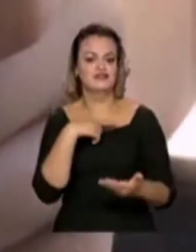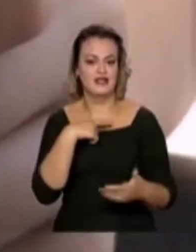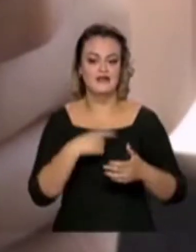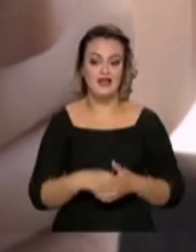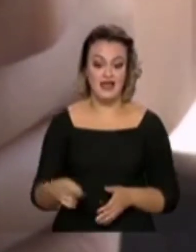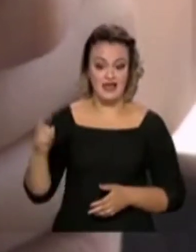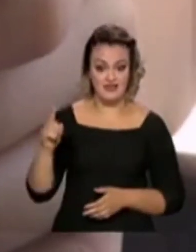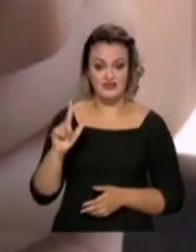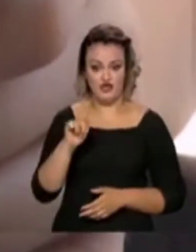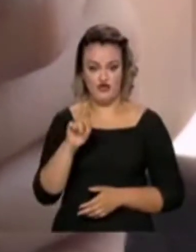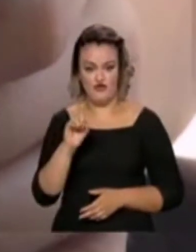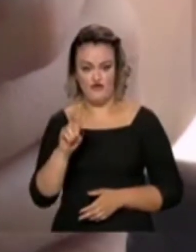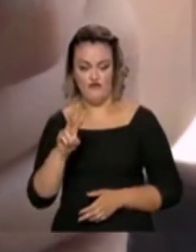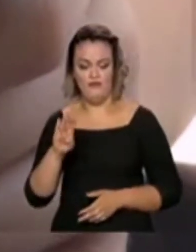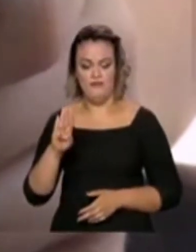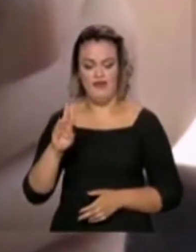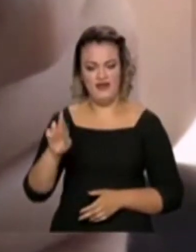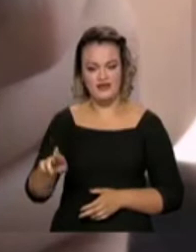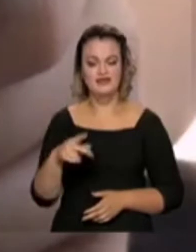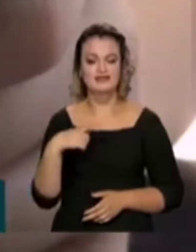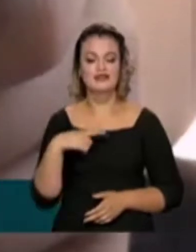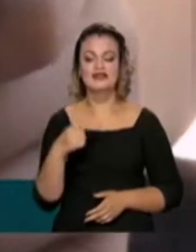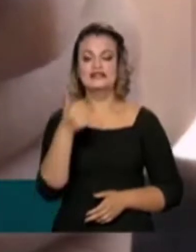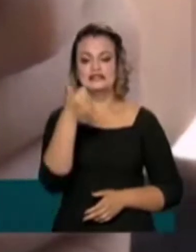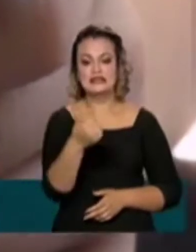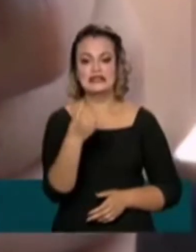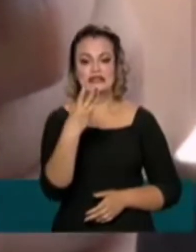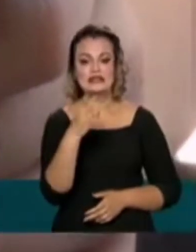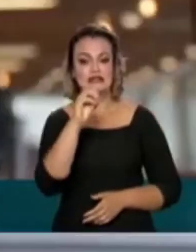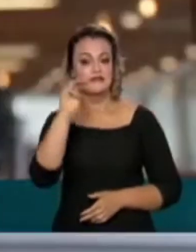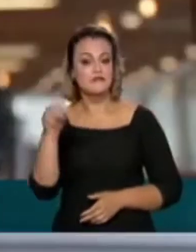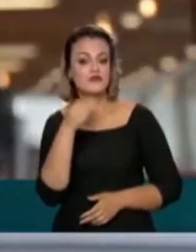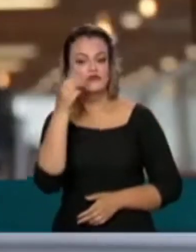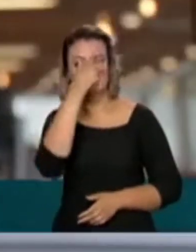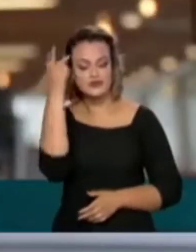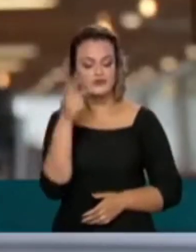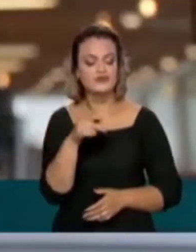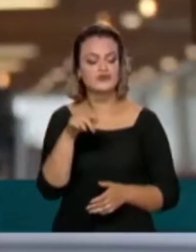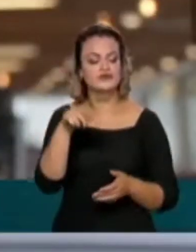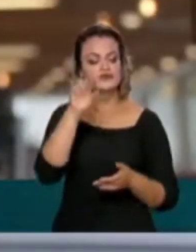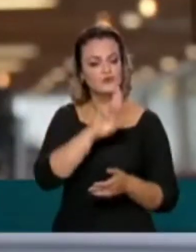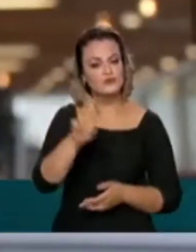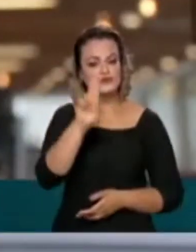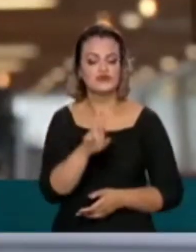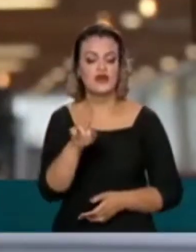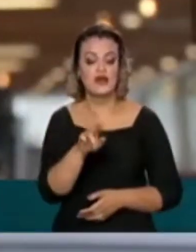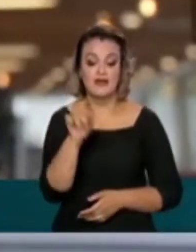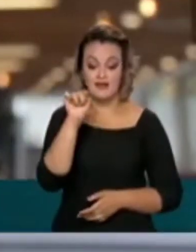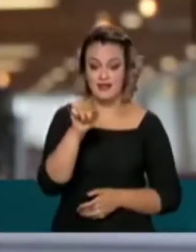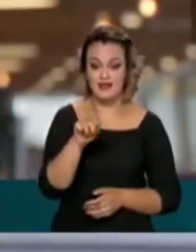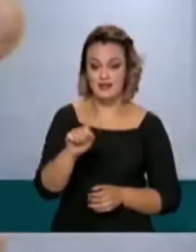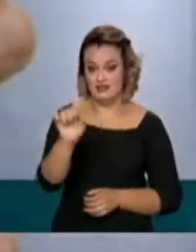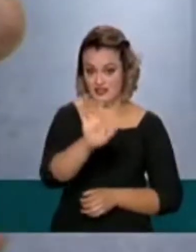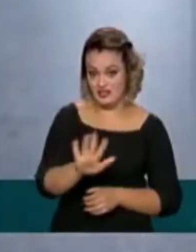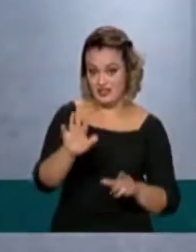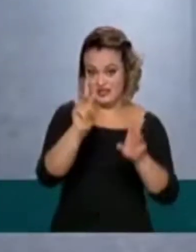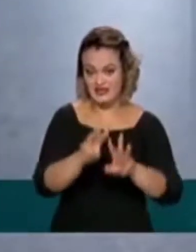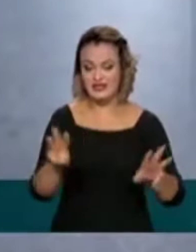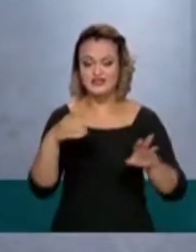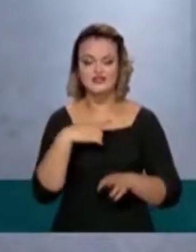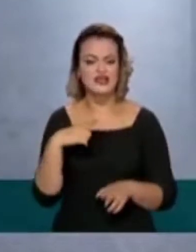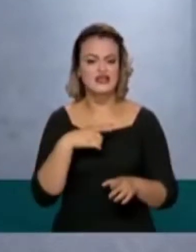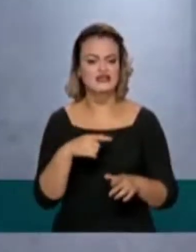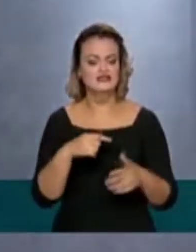ferramenta já tem mais de 130 milhões de usuários e reúne em um único ambiente virtual quase